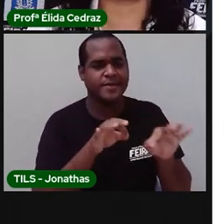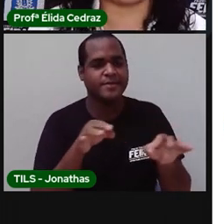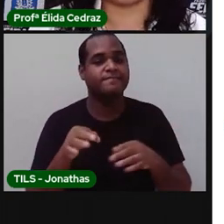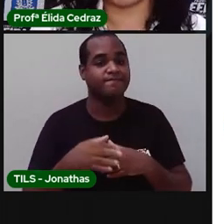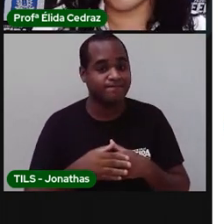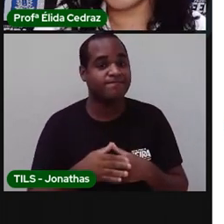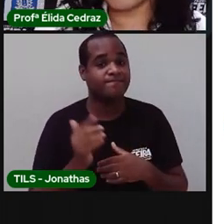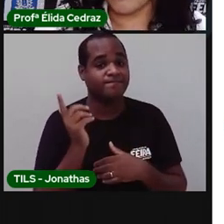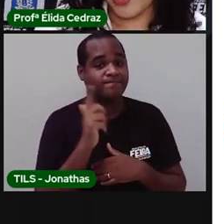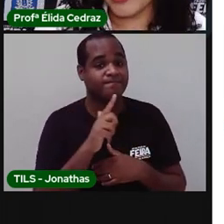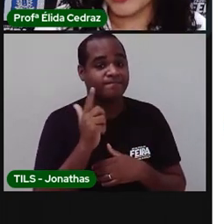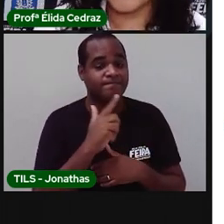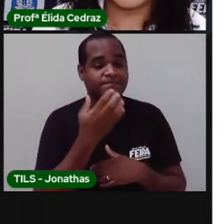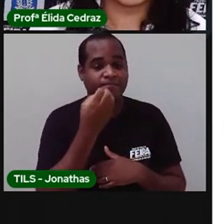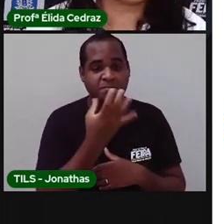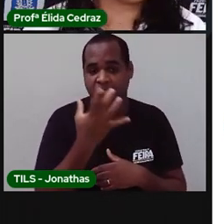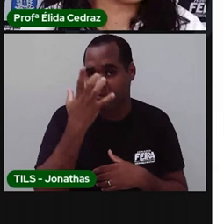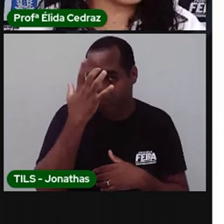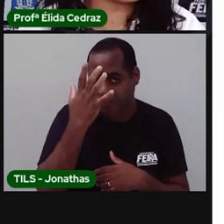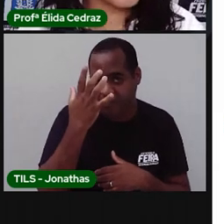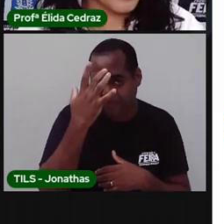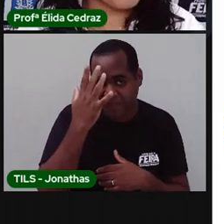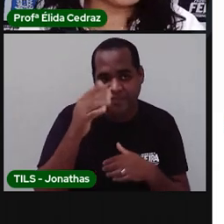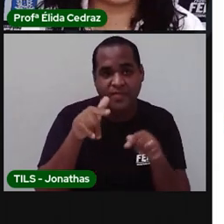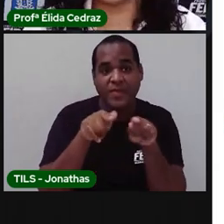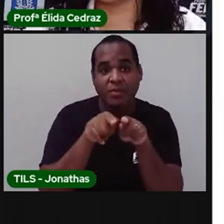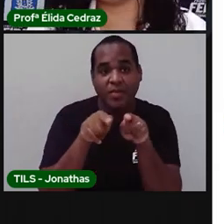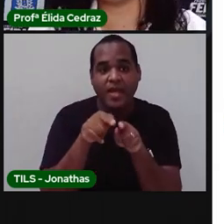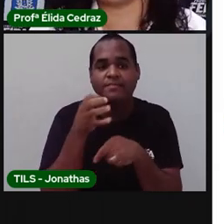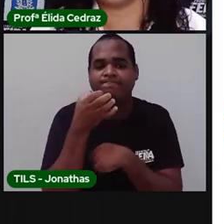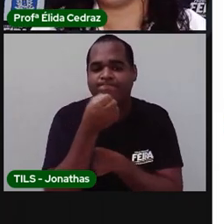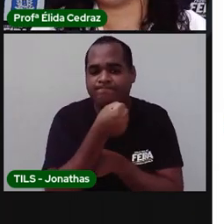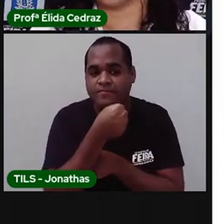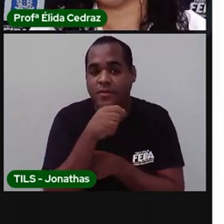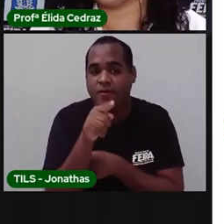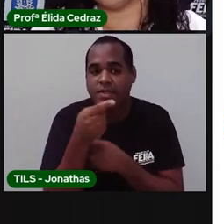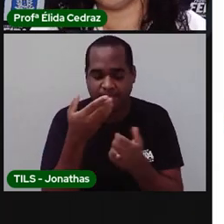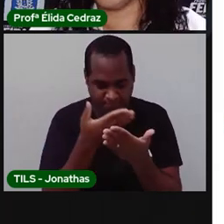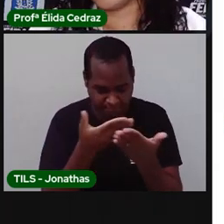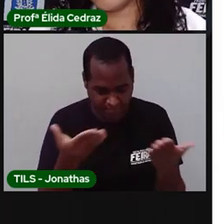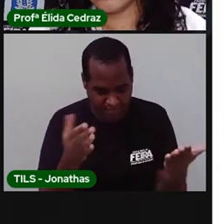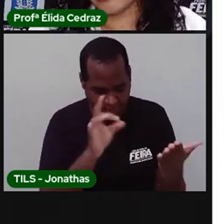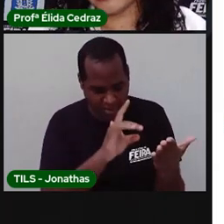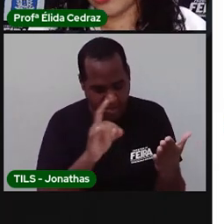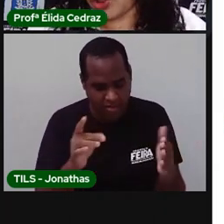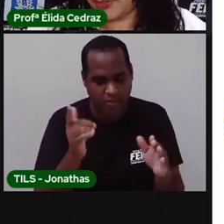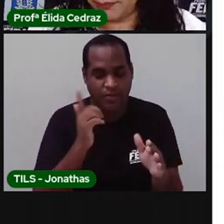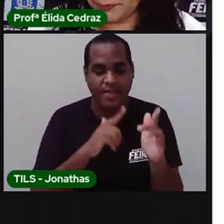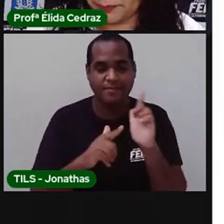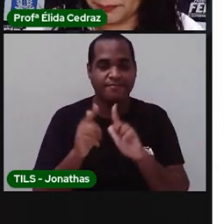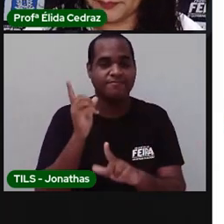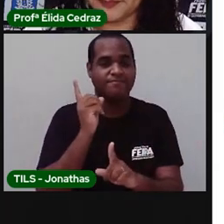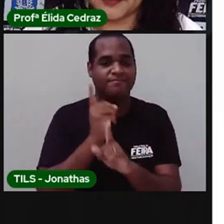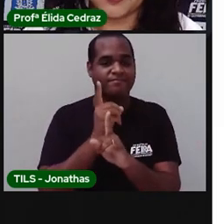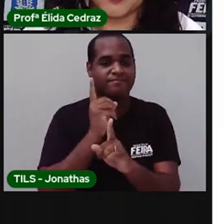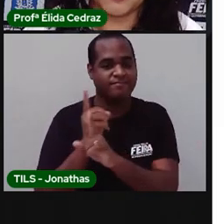vai ficar mais fácil e mais rápido de você encontrar os itens da sua lista.